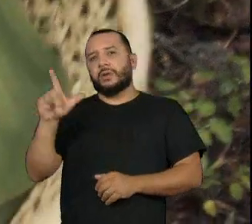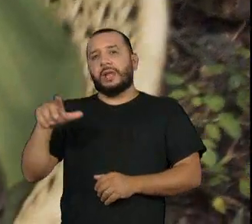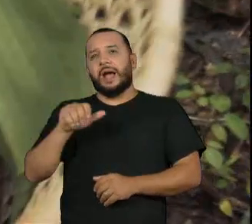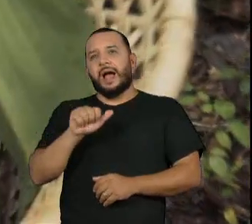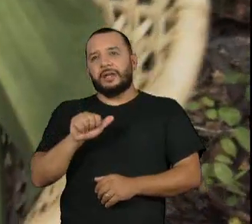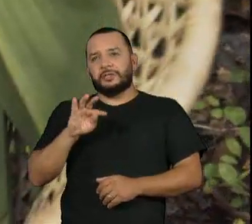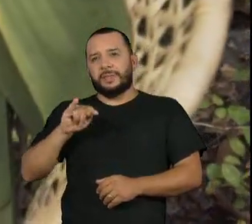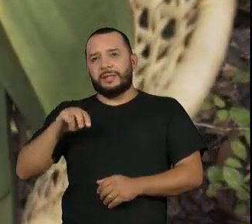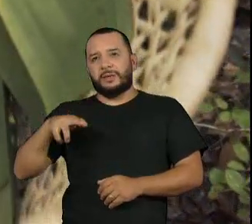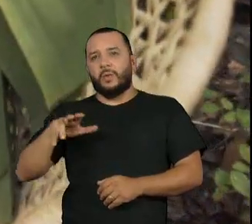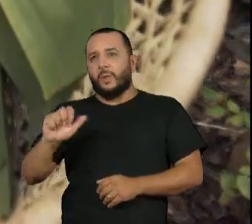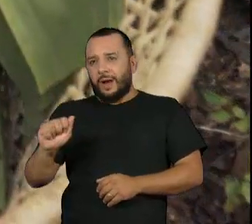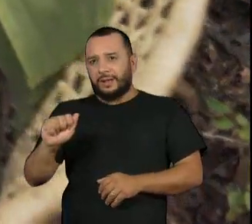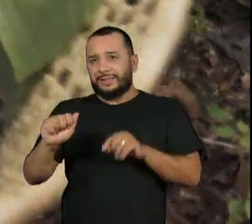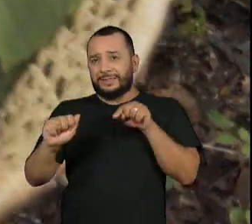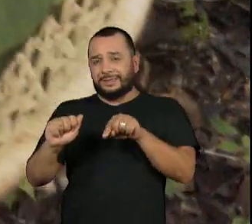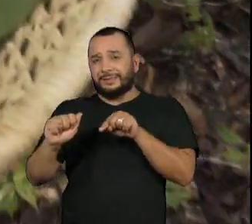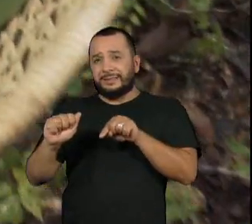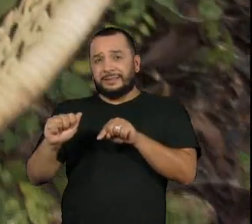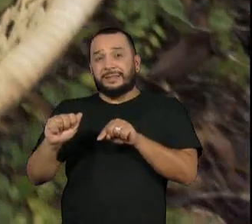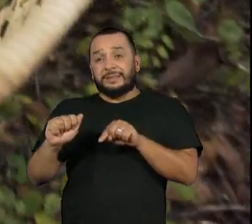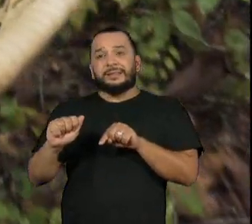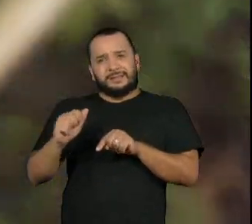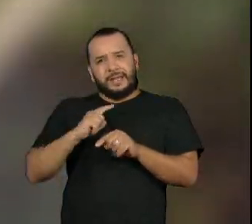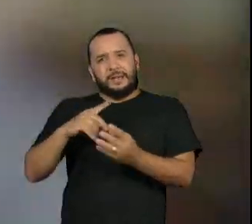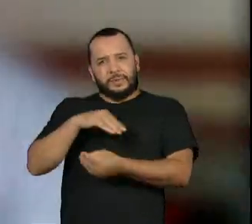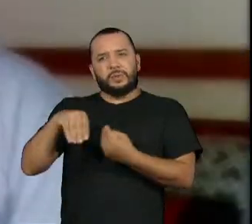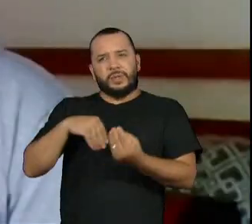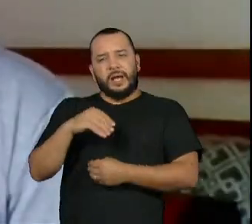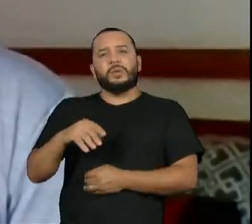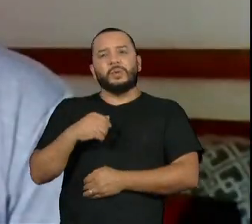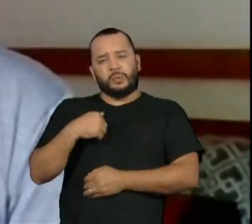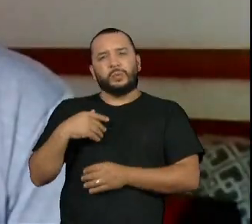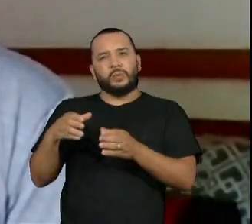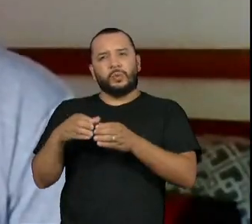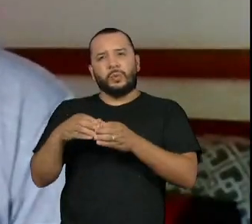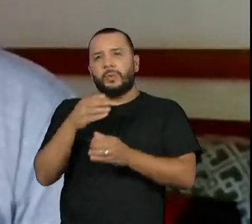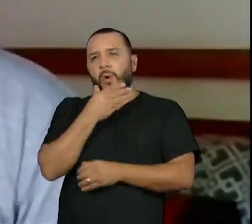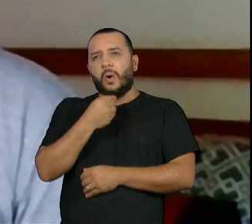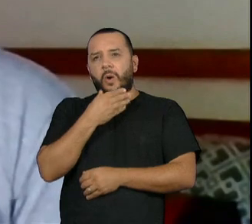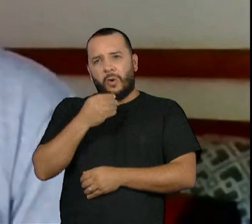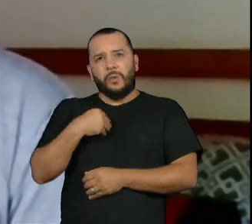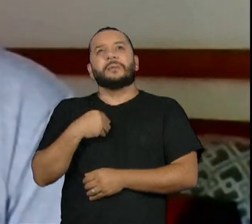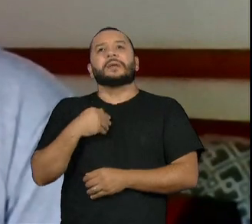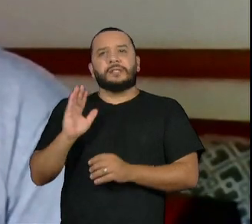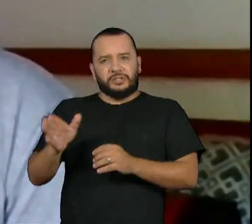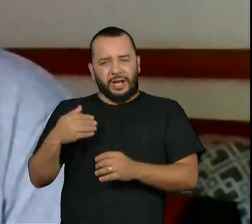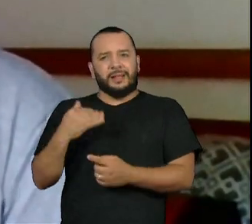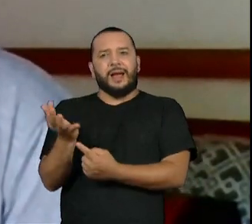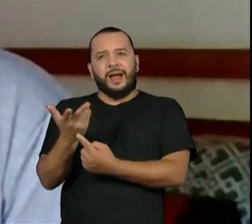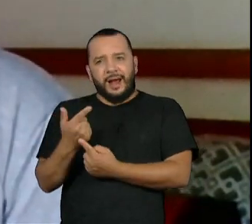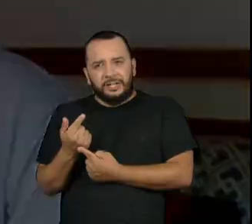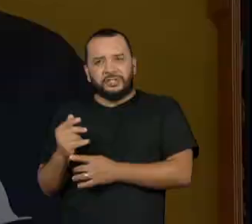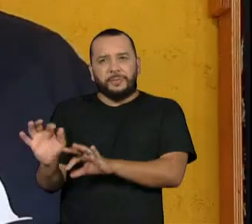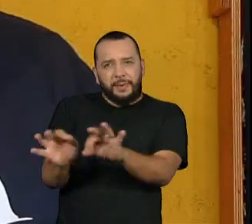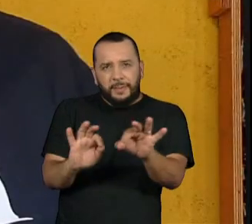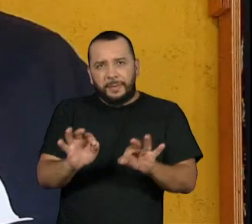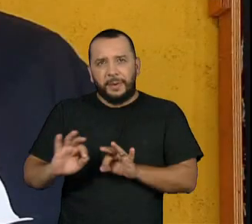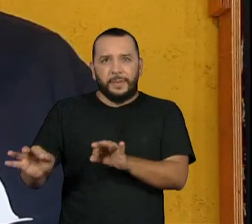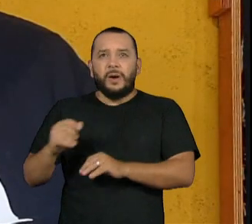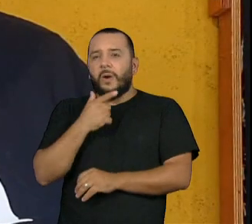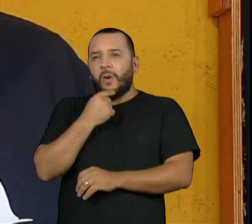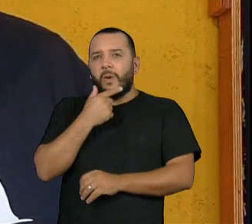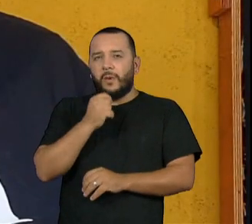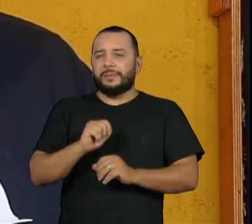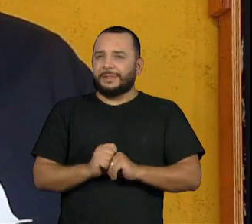tem protagonismo de homens, né? É da confecção da arte, especialmente de homens. Na verdade,